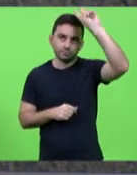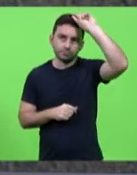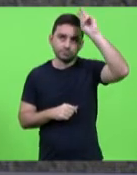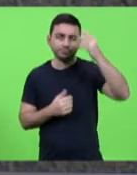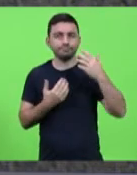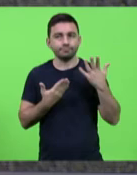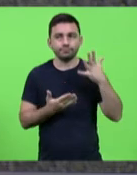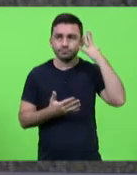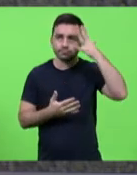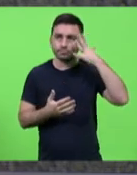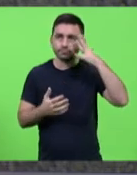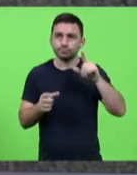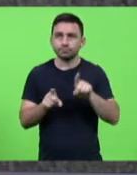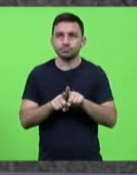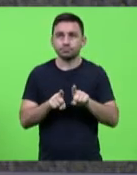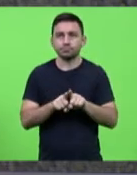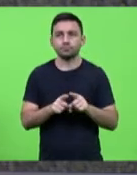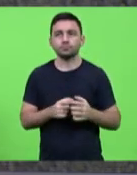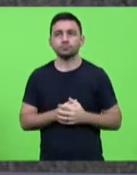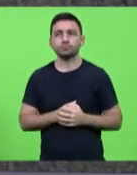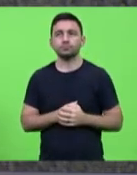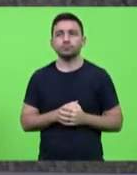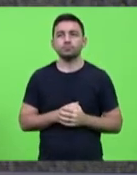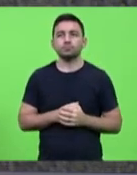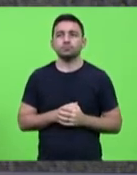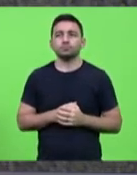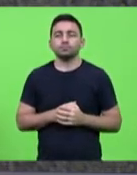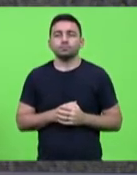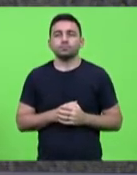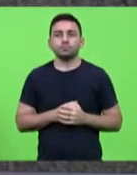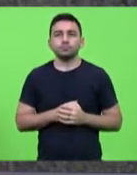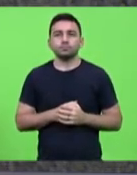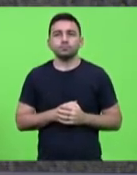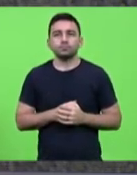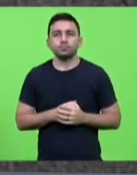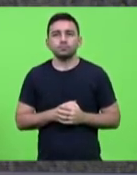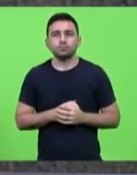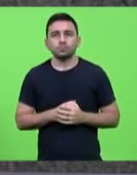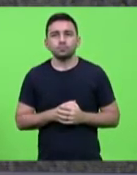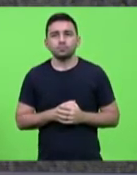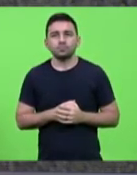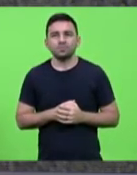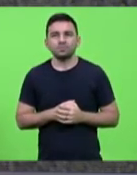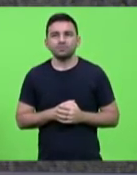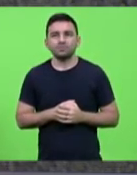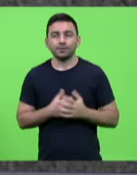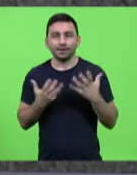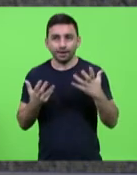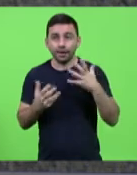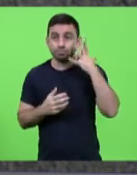manifestação colega deputado tudo bem quer isso falar